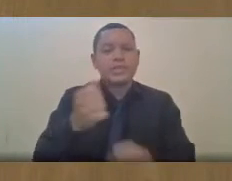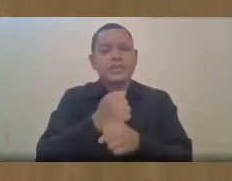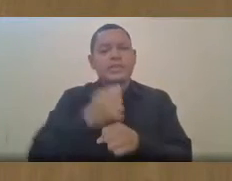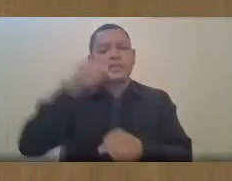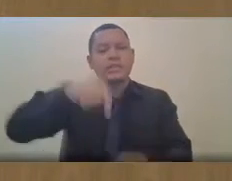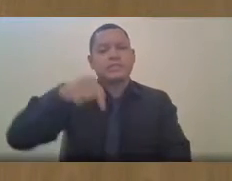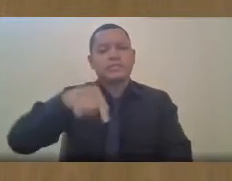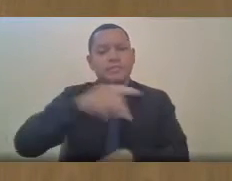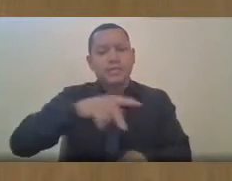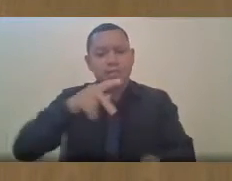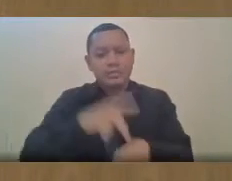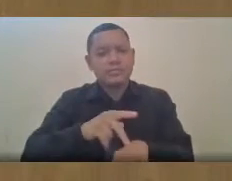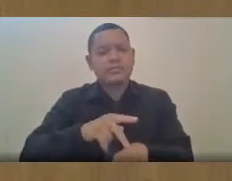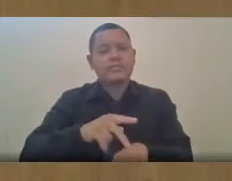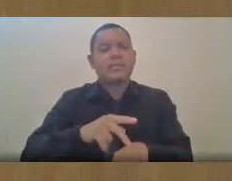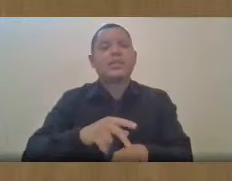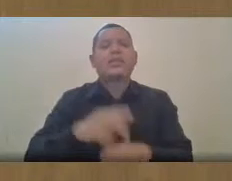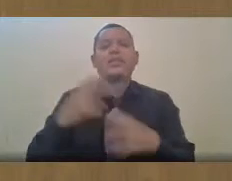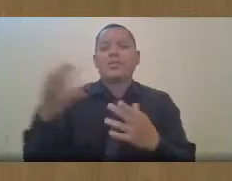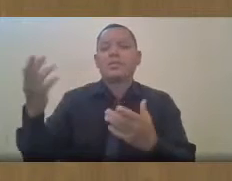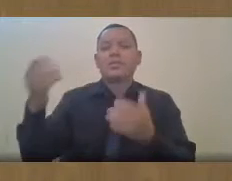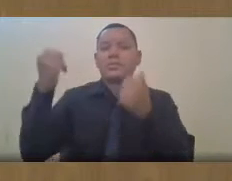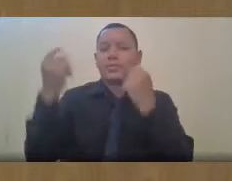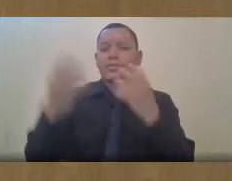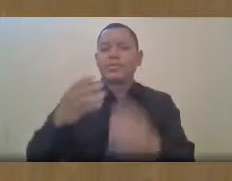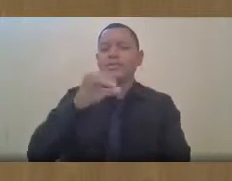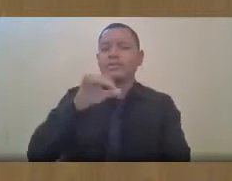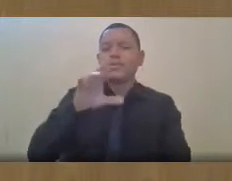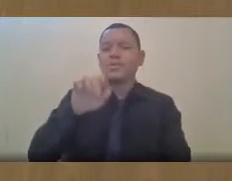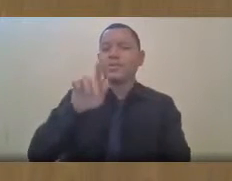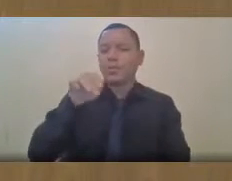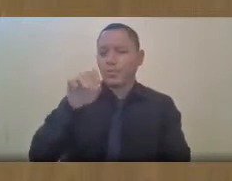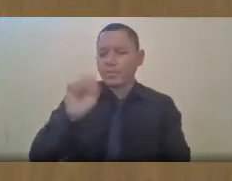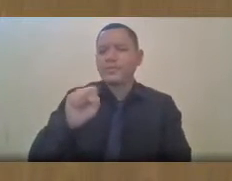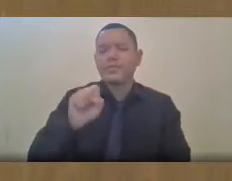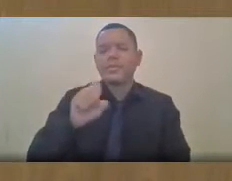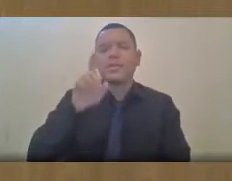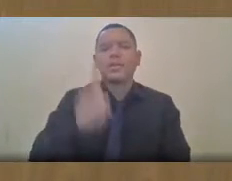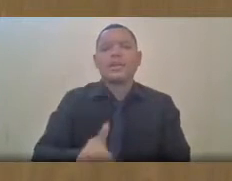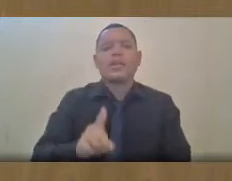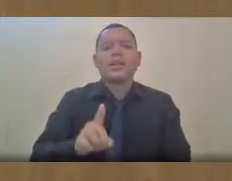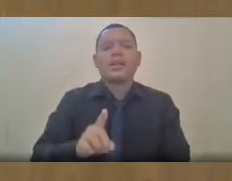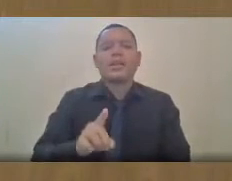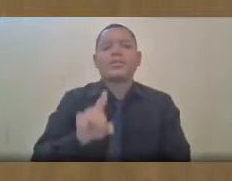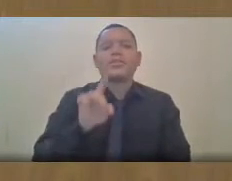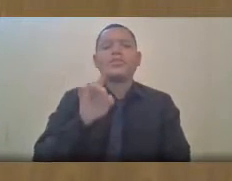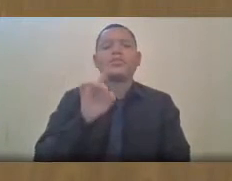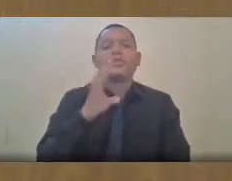como já dizia o Círio Gomes, a única coisa que fizeram foi uma tomada de trespino.